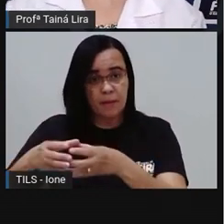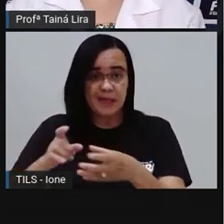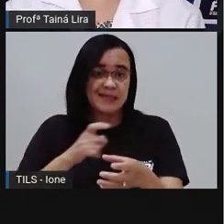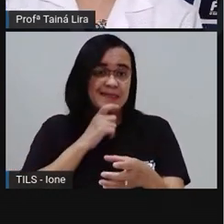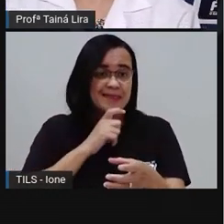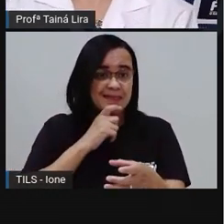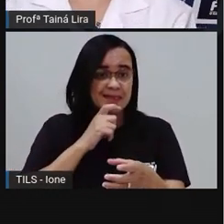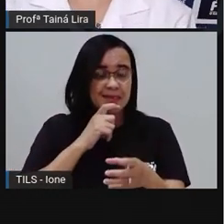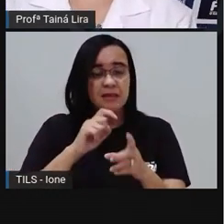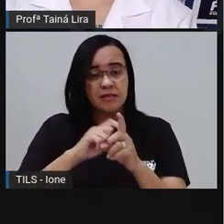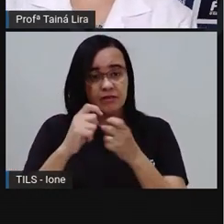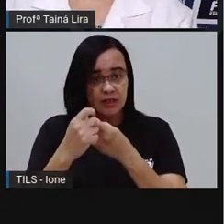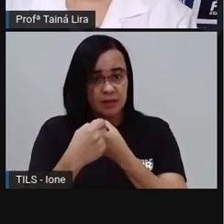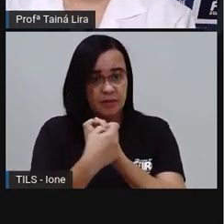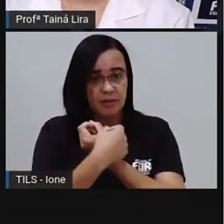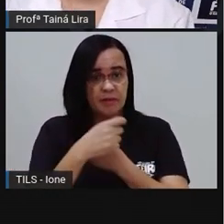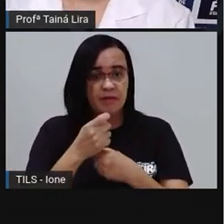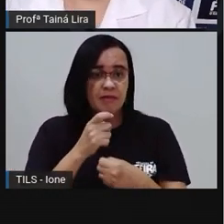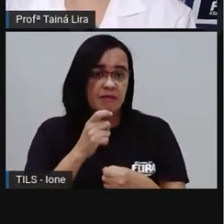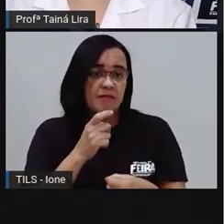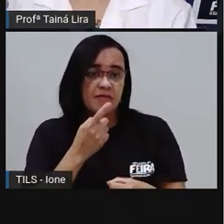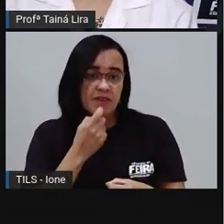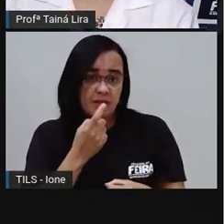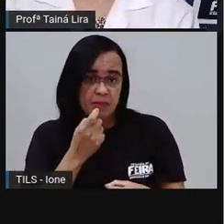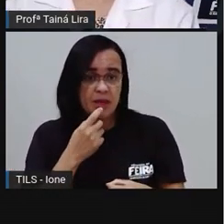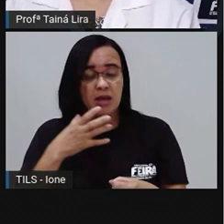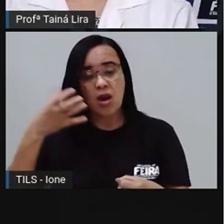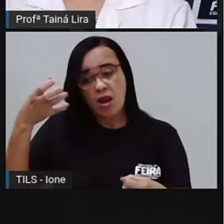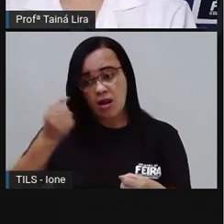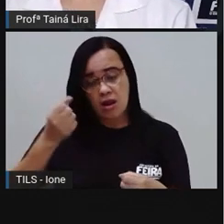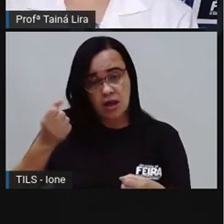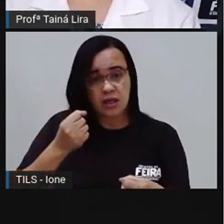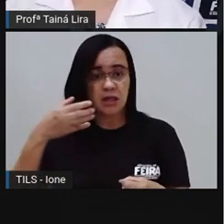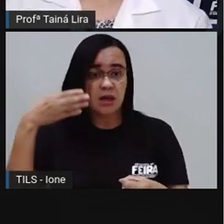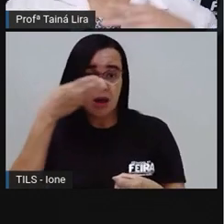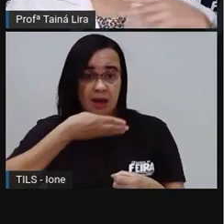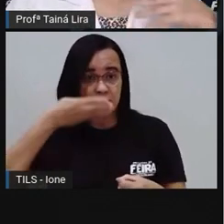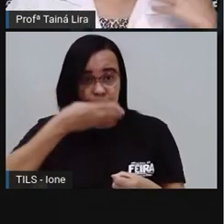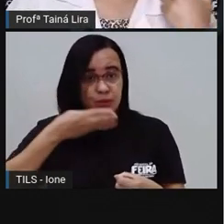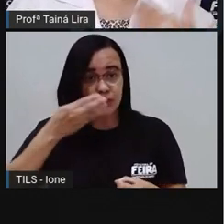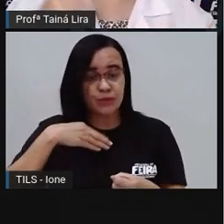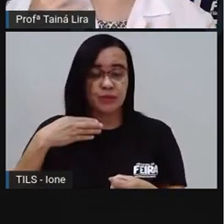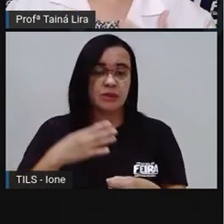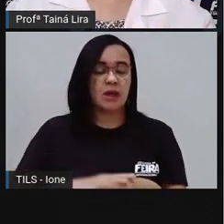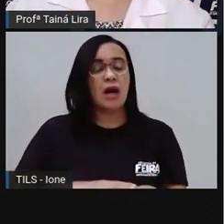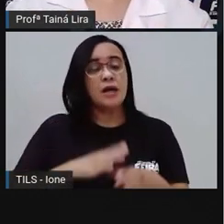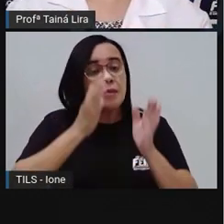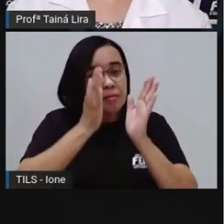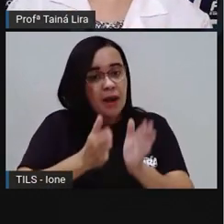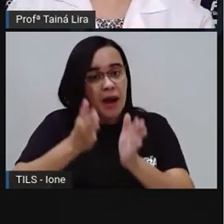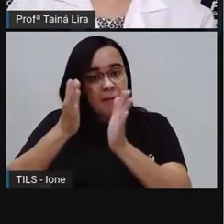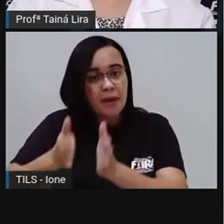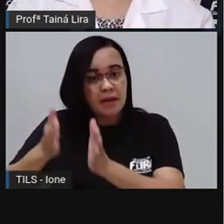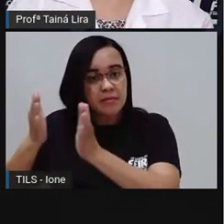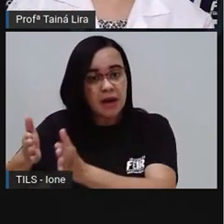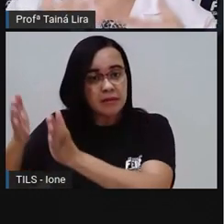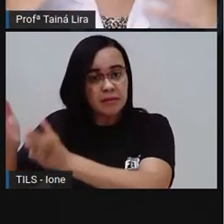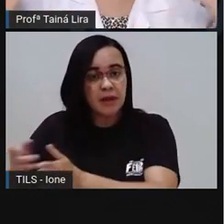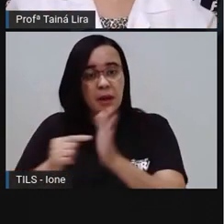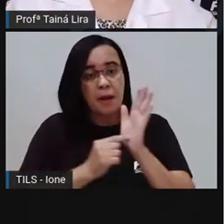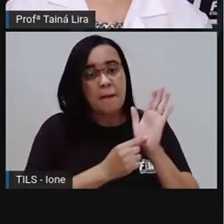Tá bom? Essa quantidade de leite Açúcar E aí você mostra tudo Você vai